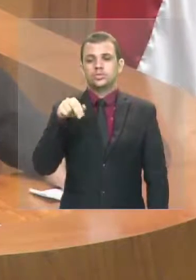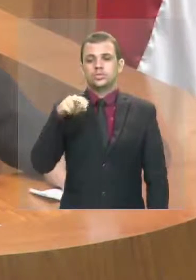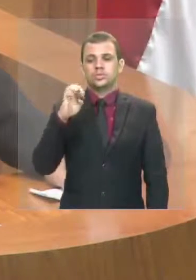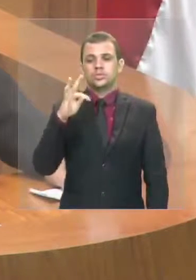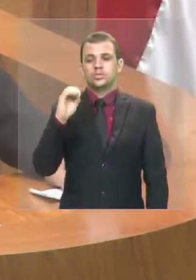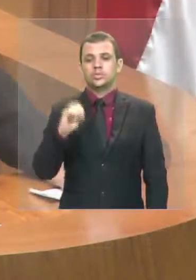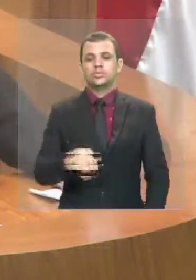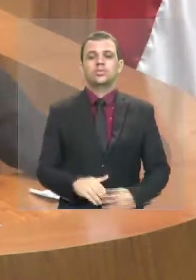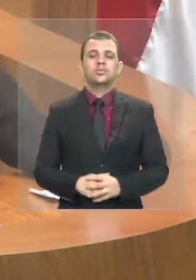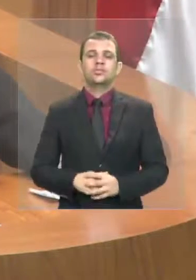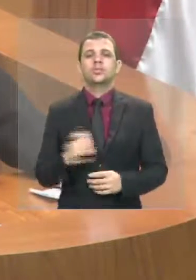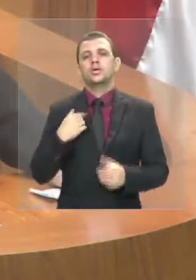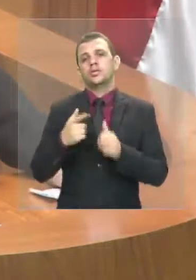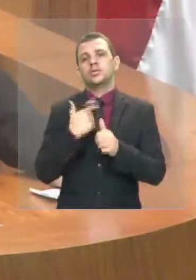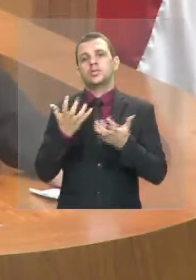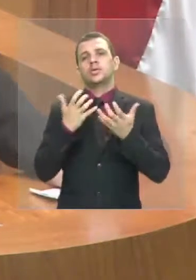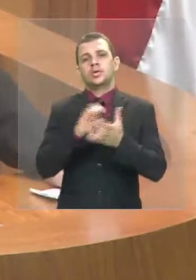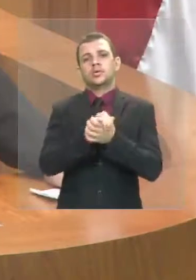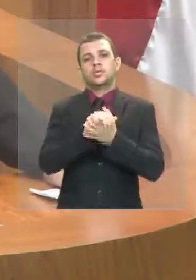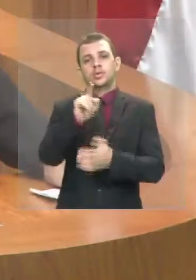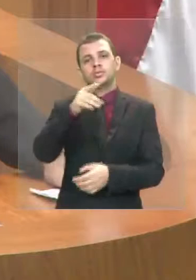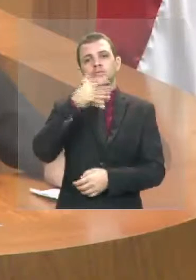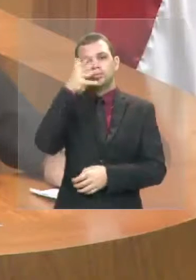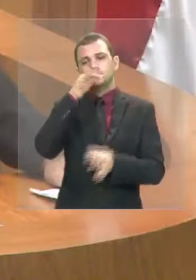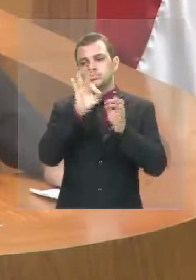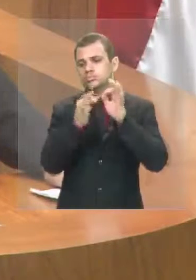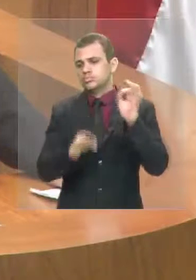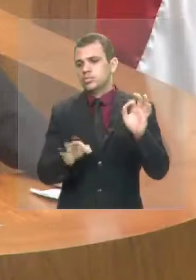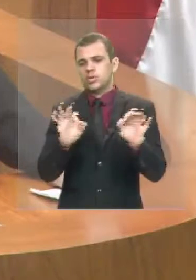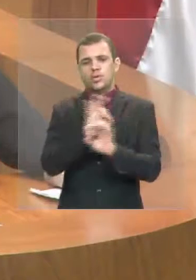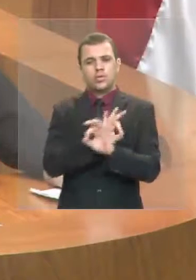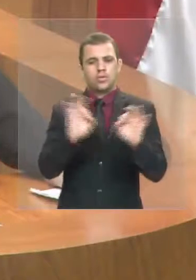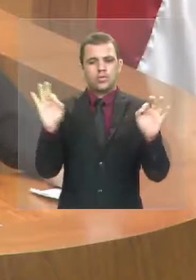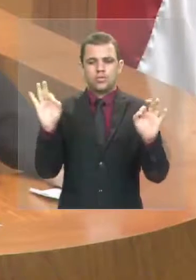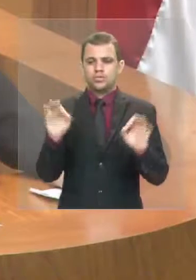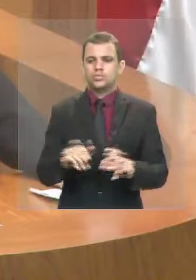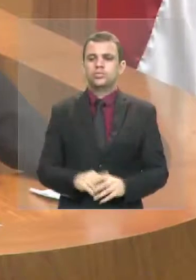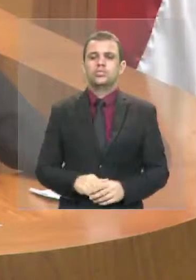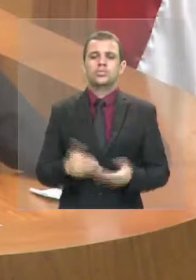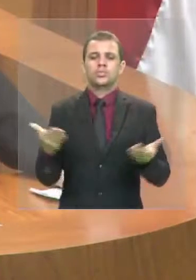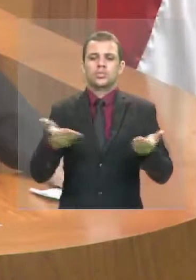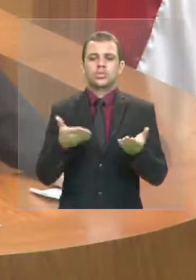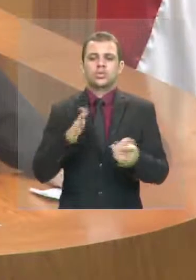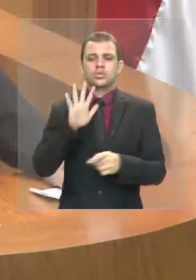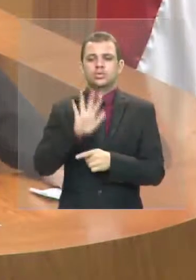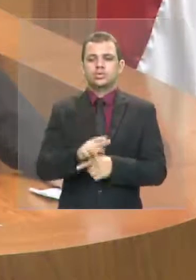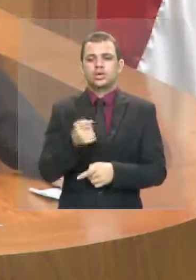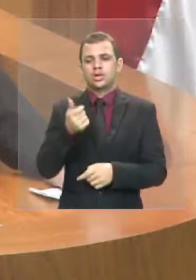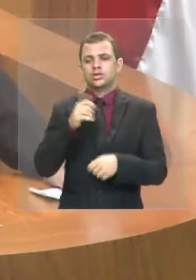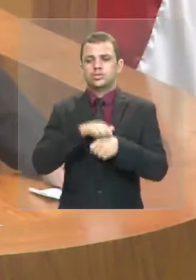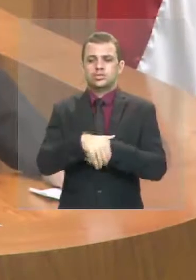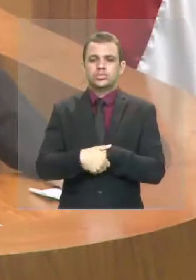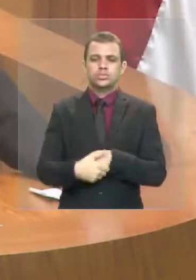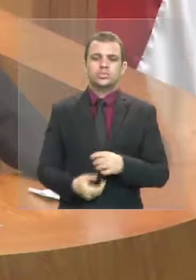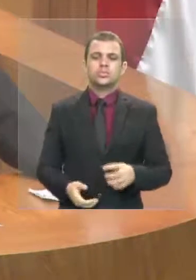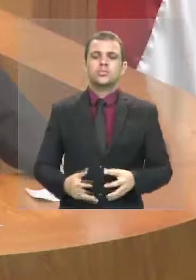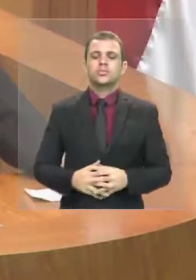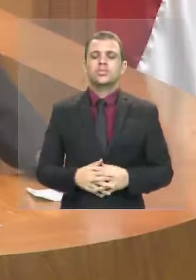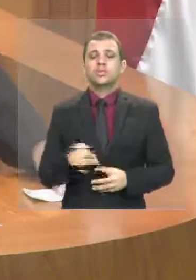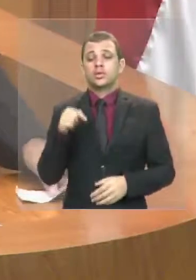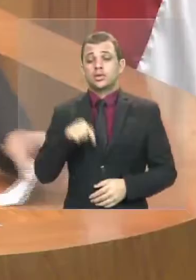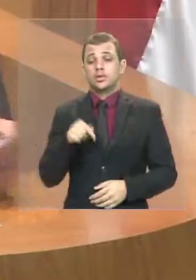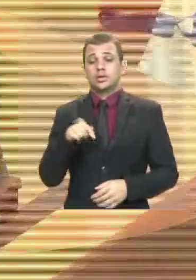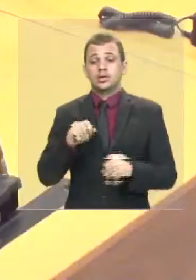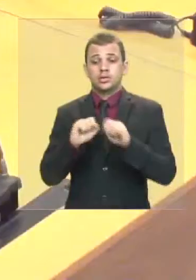Primeiro, parabenizar a Exª pelo brilhante pronunciamento nesta tarde, noite, já aqui na